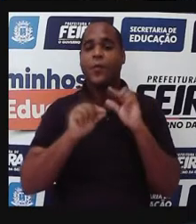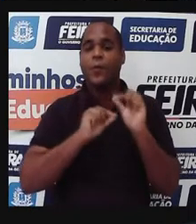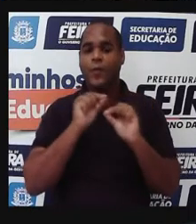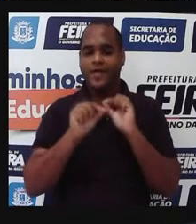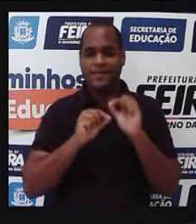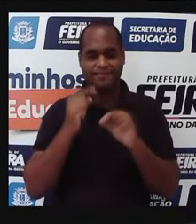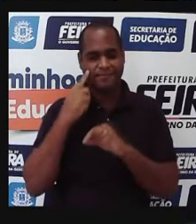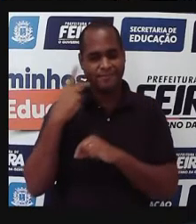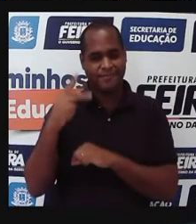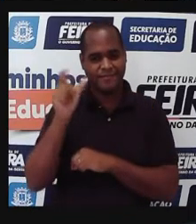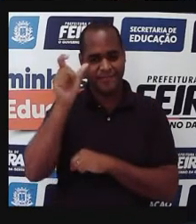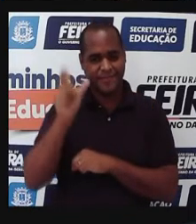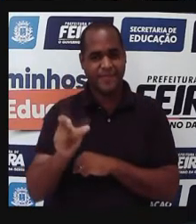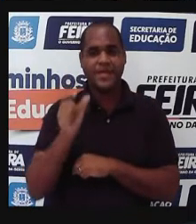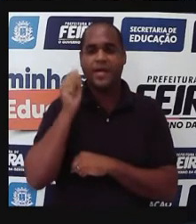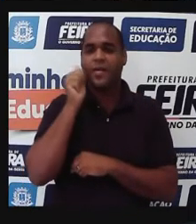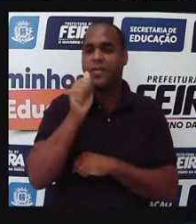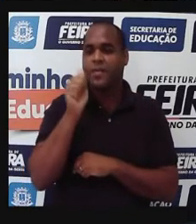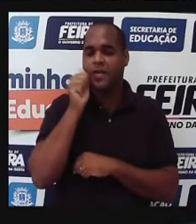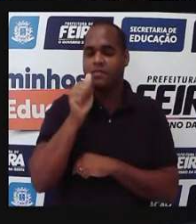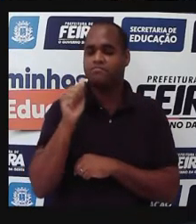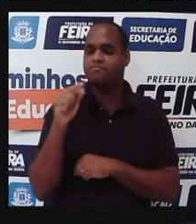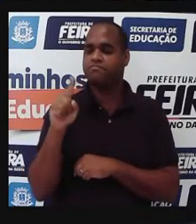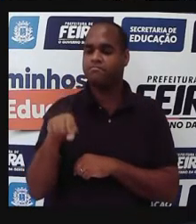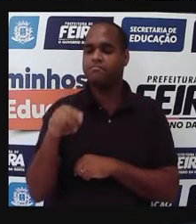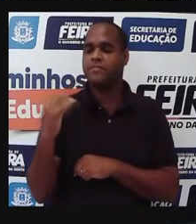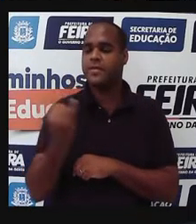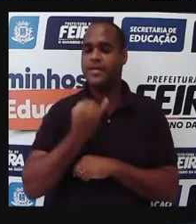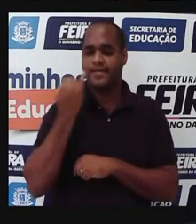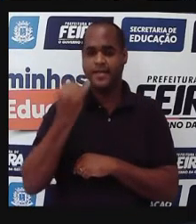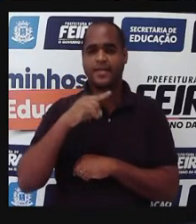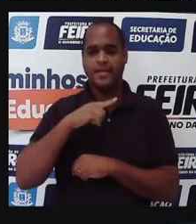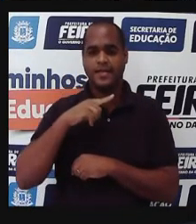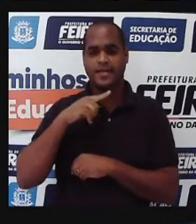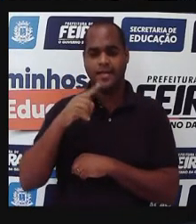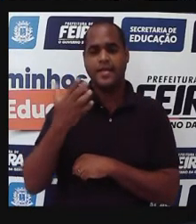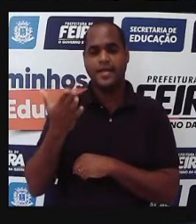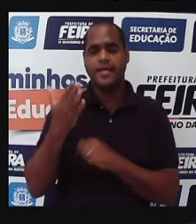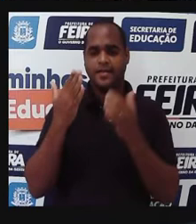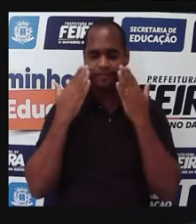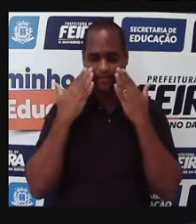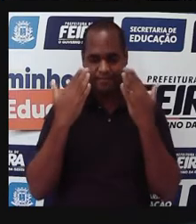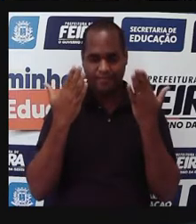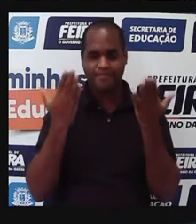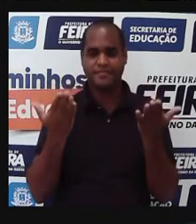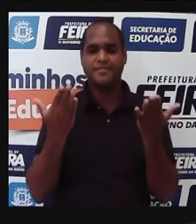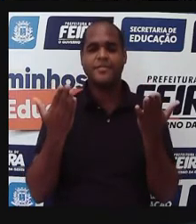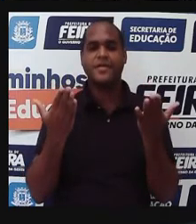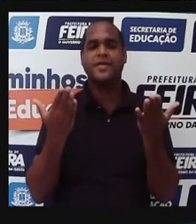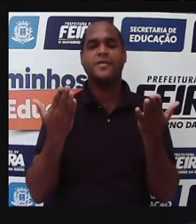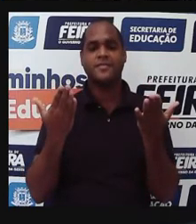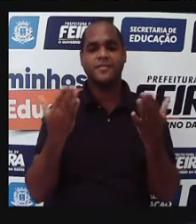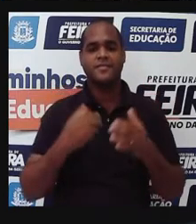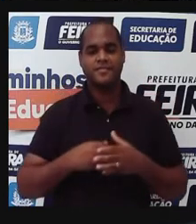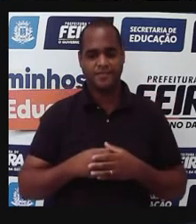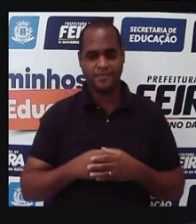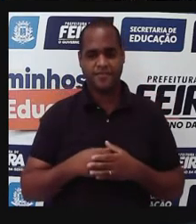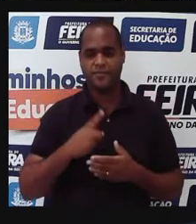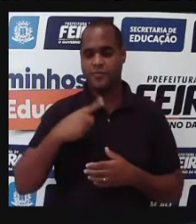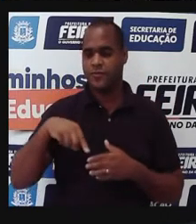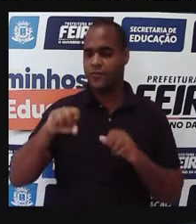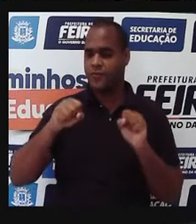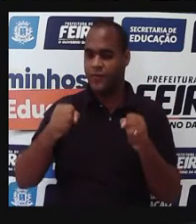figura de uma mulher, uma outra mulher cientista, né, que representa os